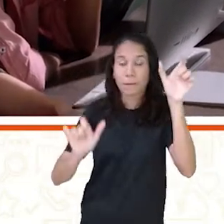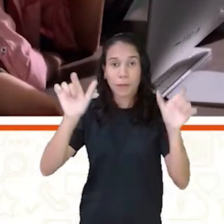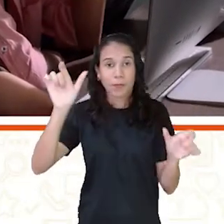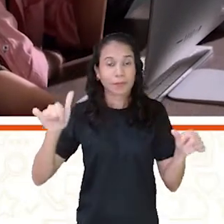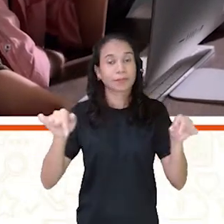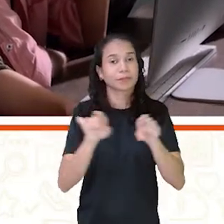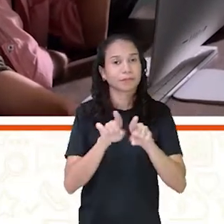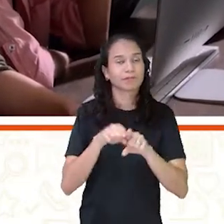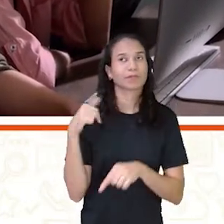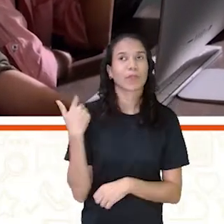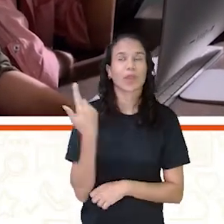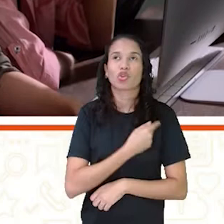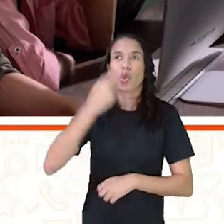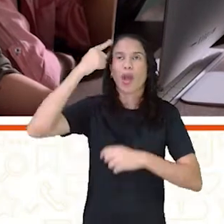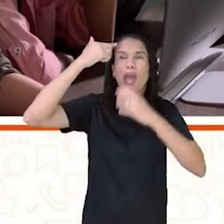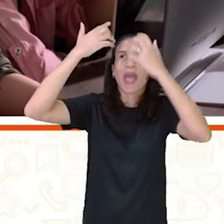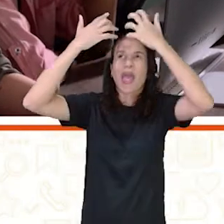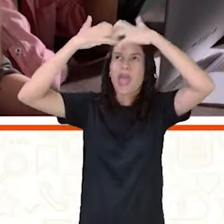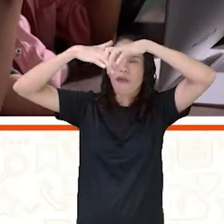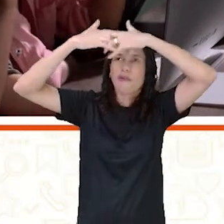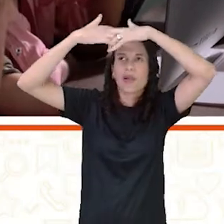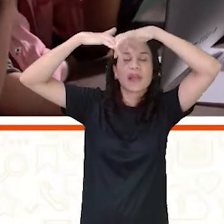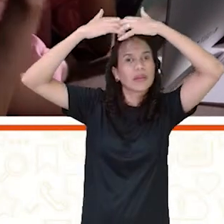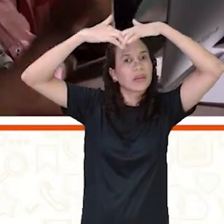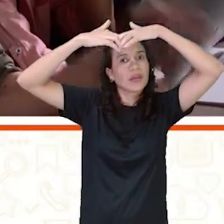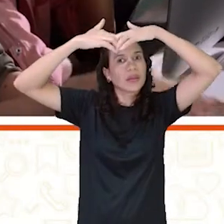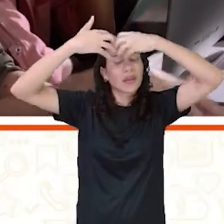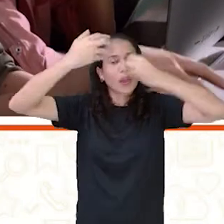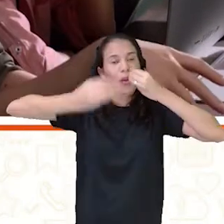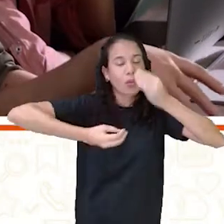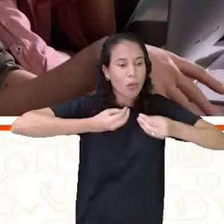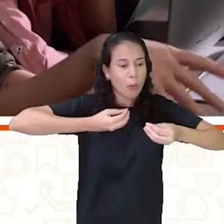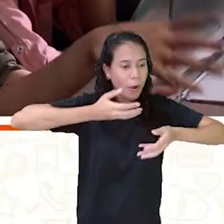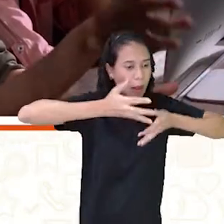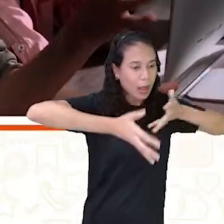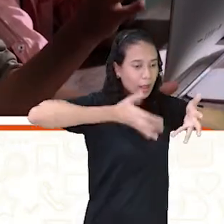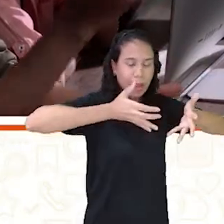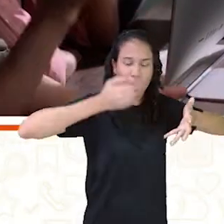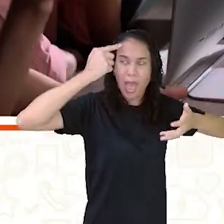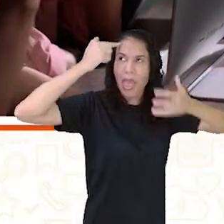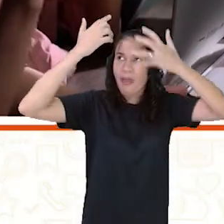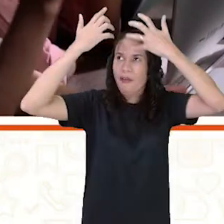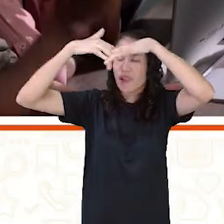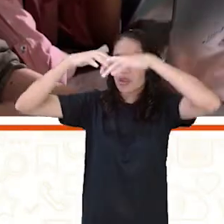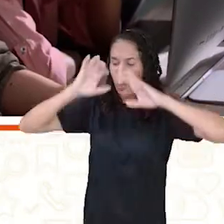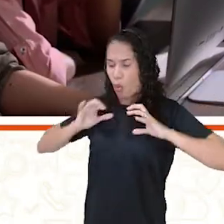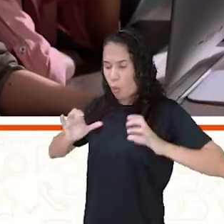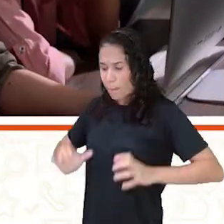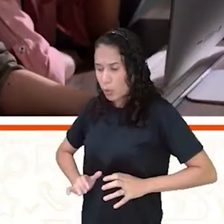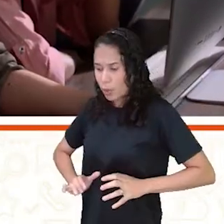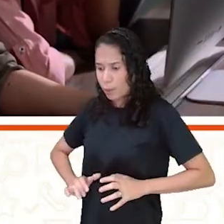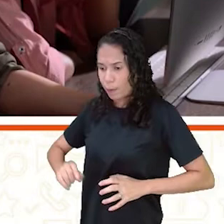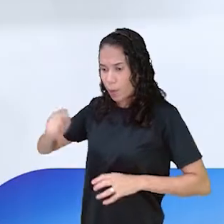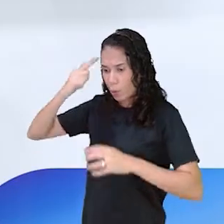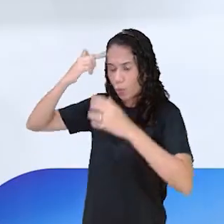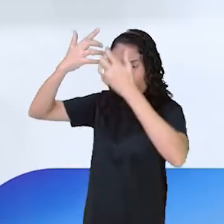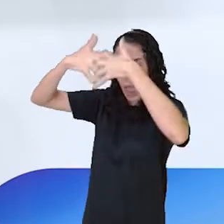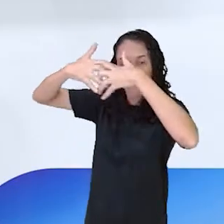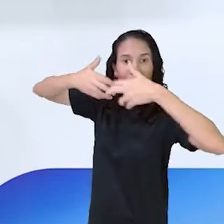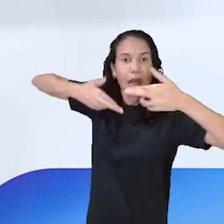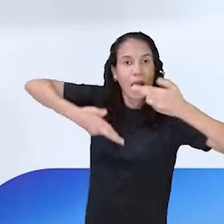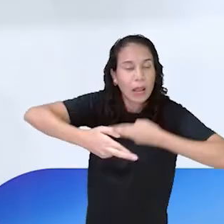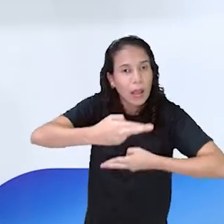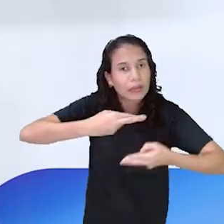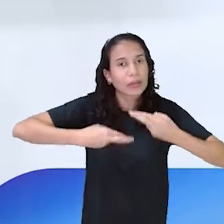Então, a gente pensa no que a gente fala. A gente pensa na forma como a gente se comporta. O que a gente escolhe dizer ou não dizer.